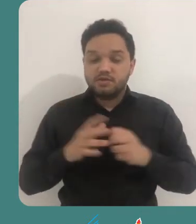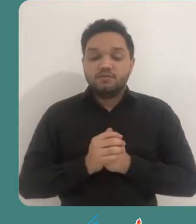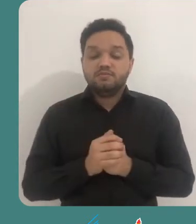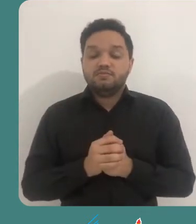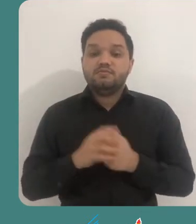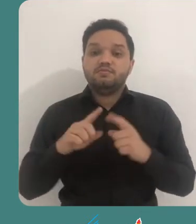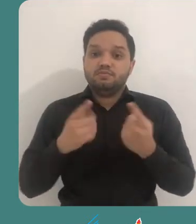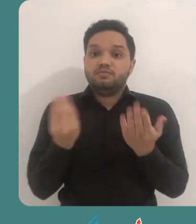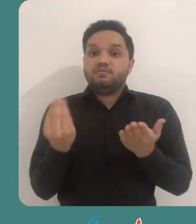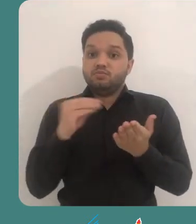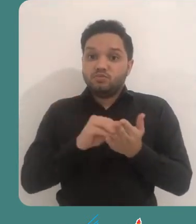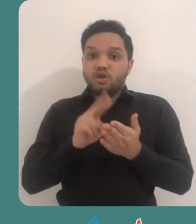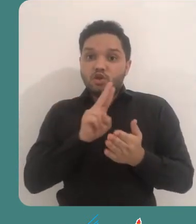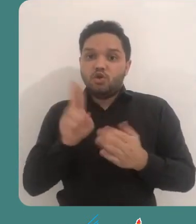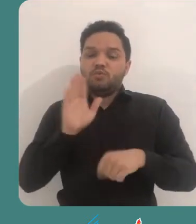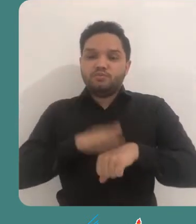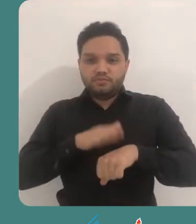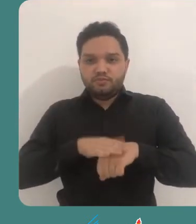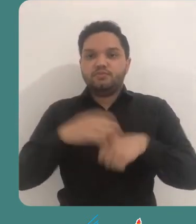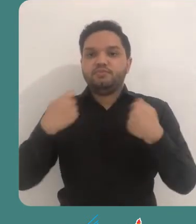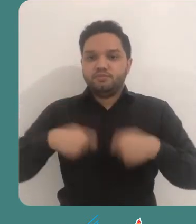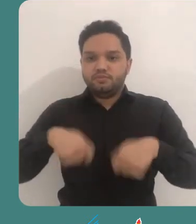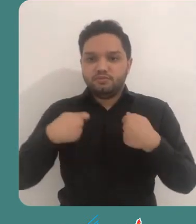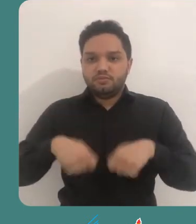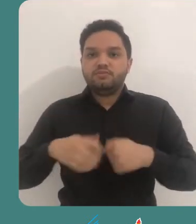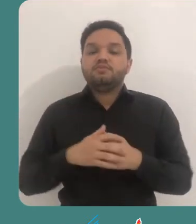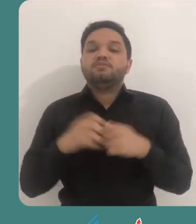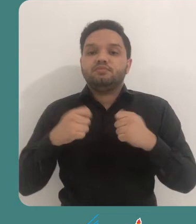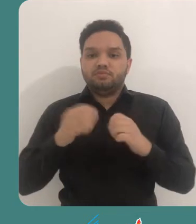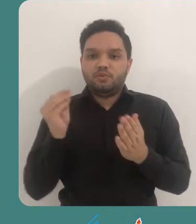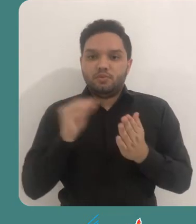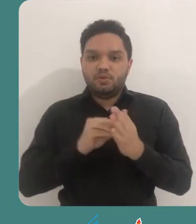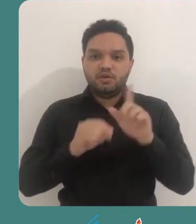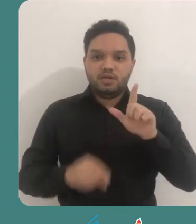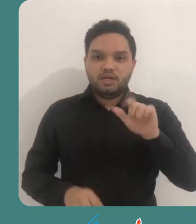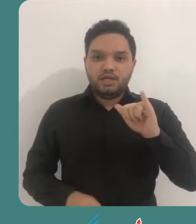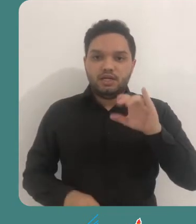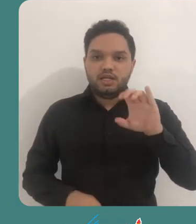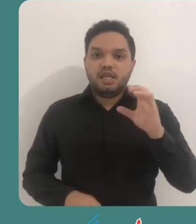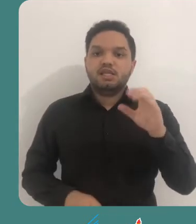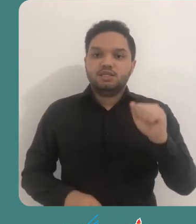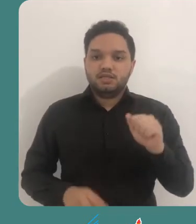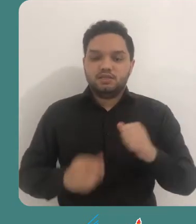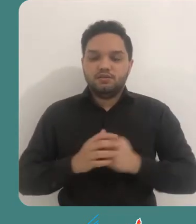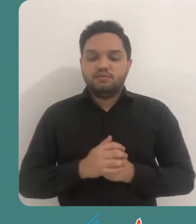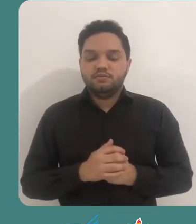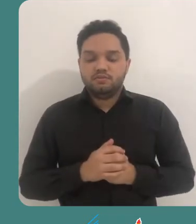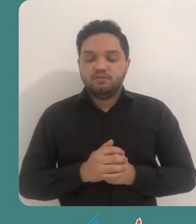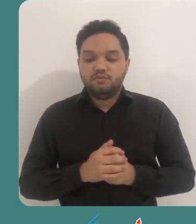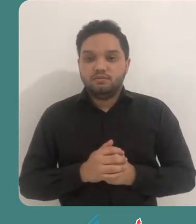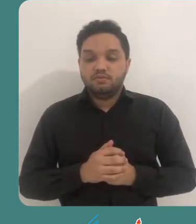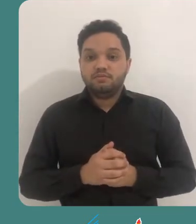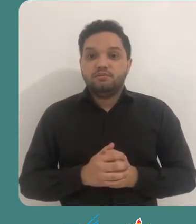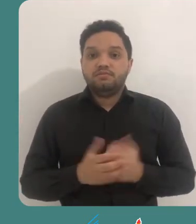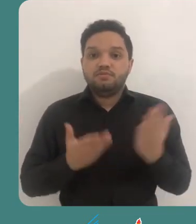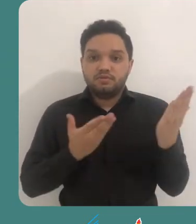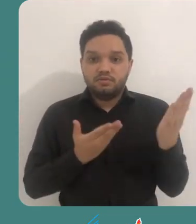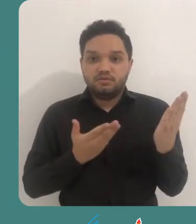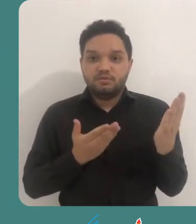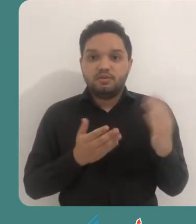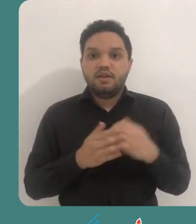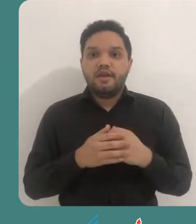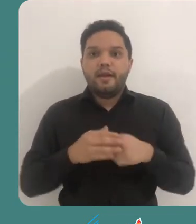fins não comerciais, desde que atribuam ao autor o devido crédito, e que licenciem as novas criações sob termos idênticos.